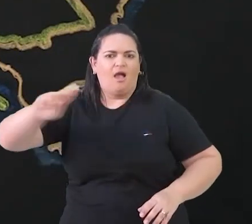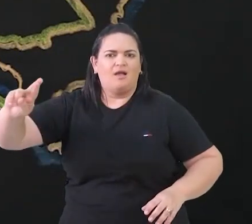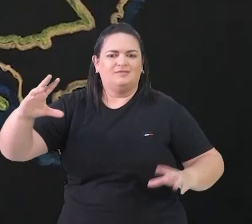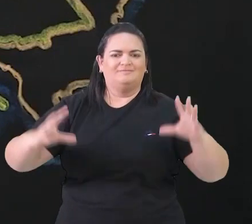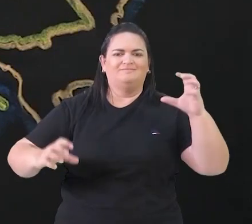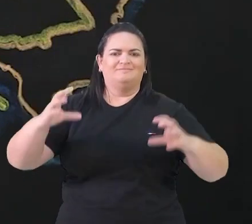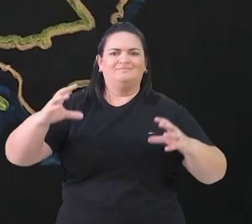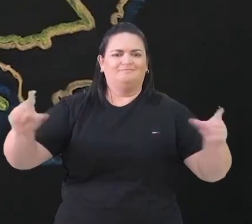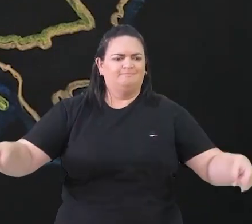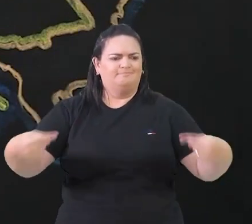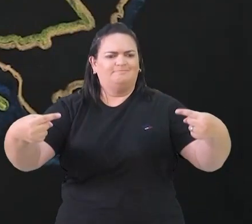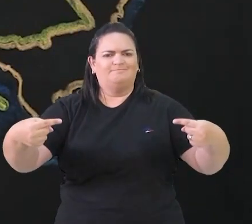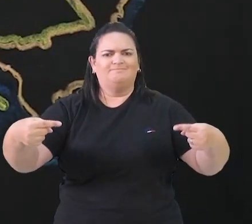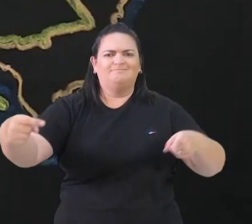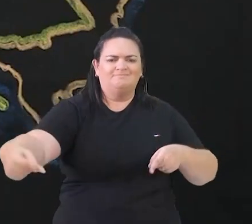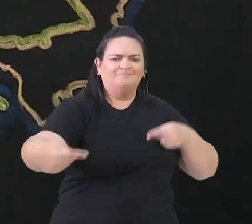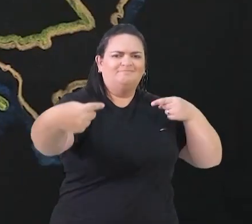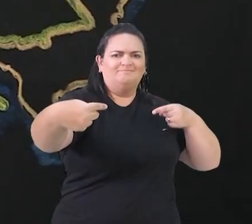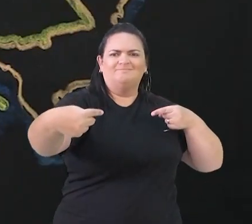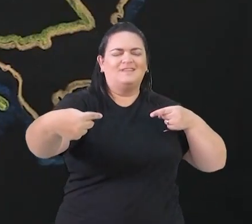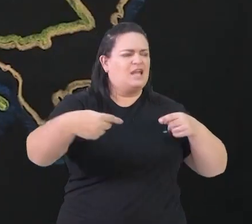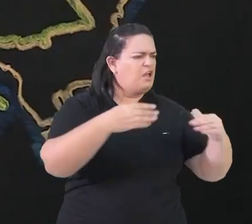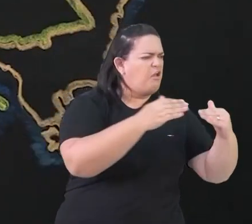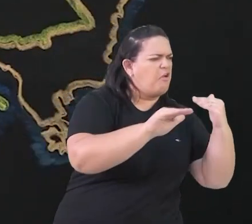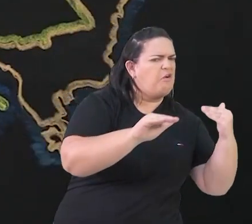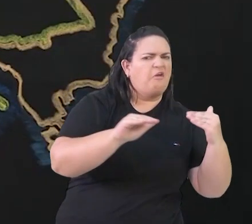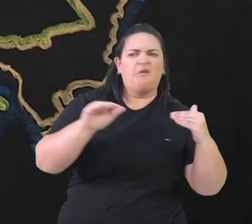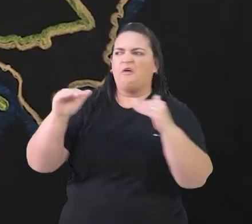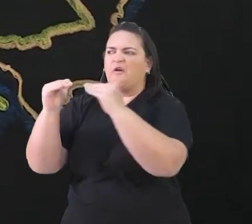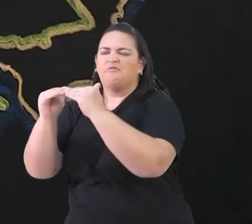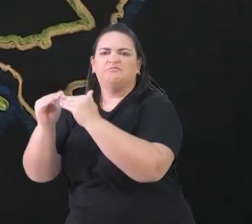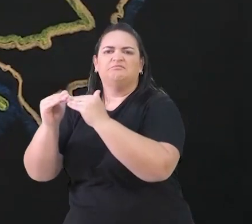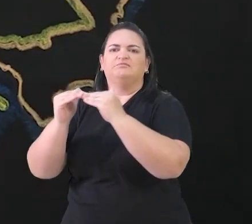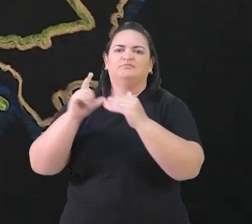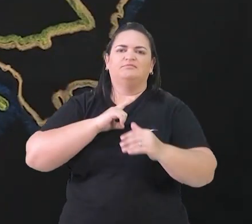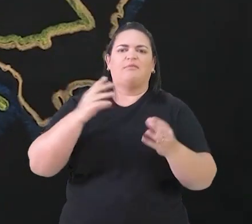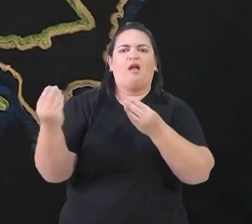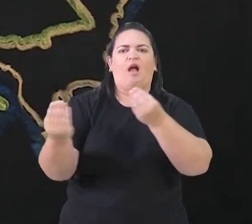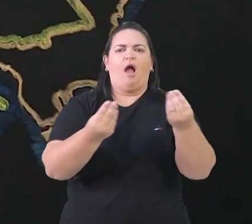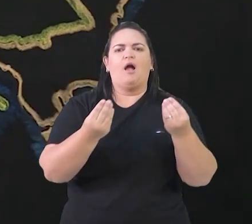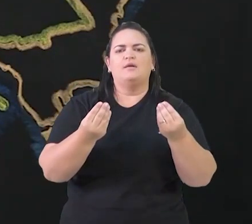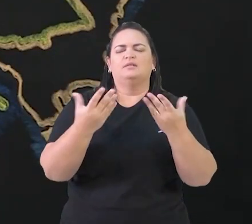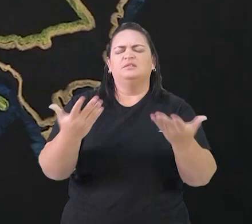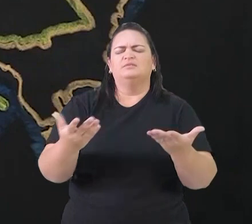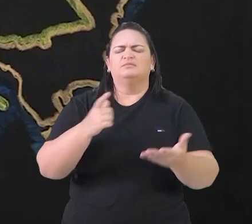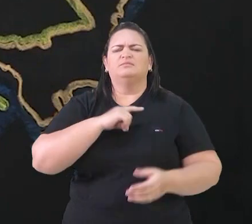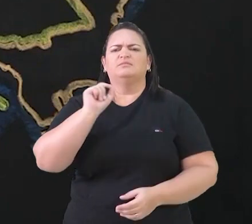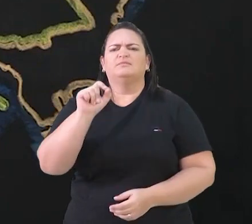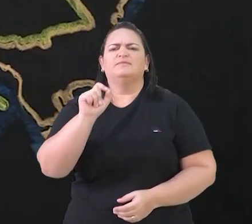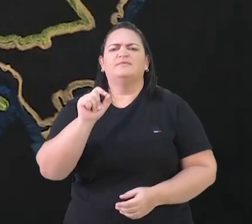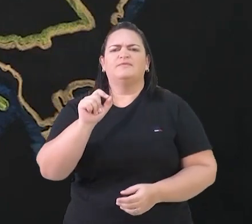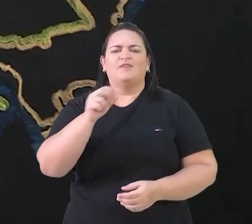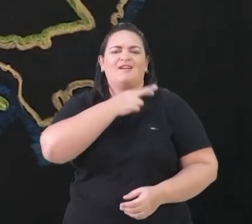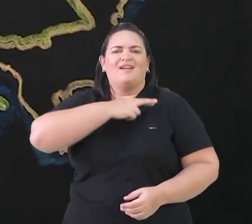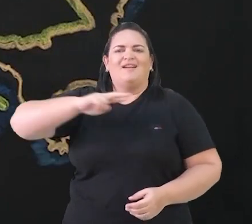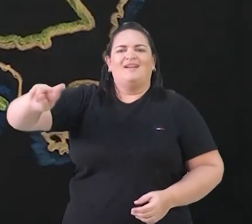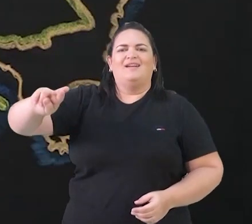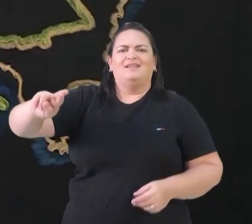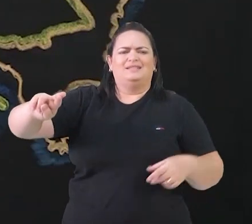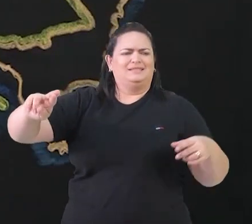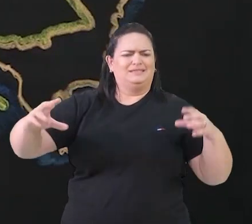perseguição de pessoas que não concordavam com a religião do rei. Então, os conflitos religiosos, eles são